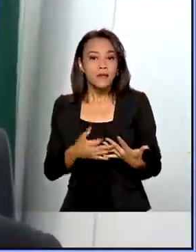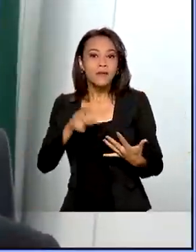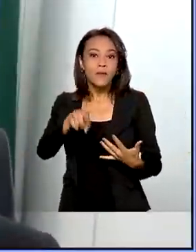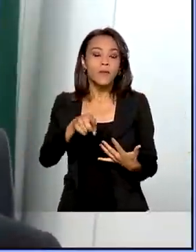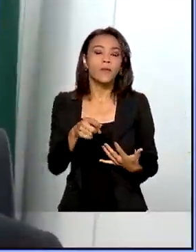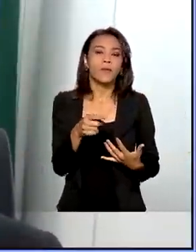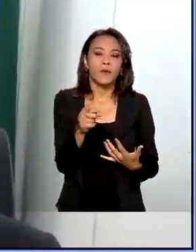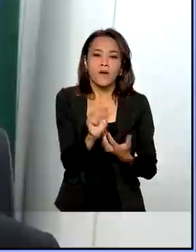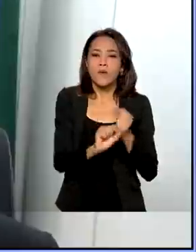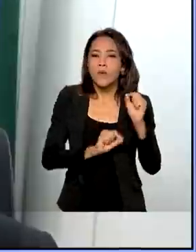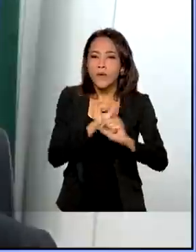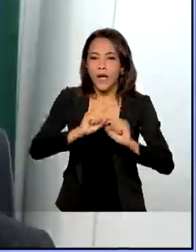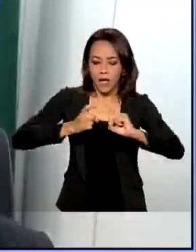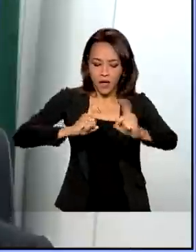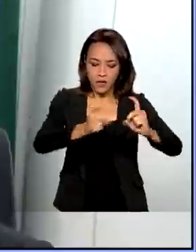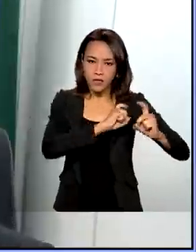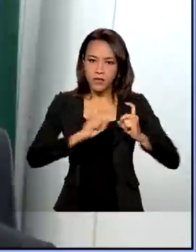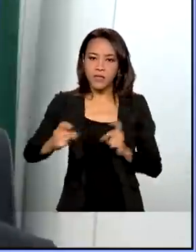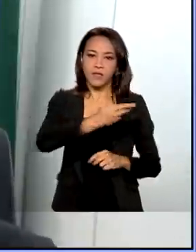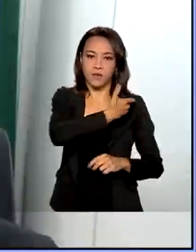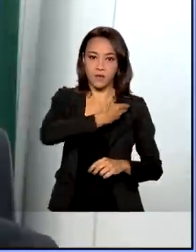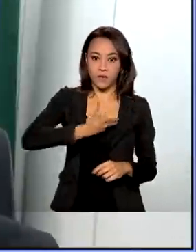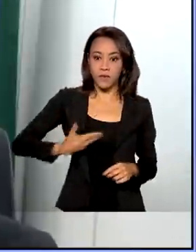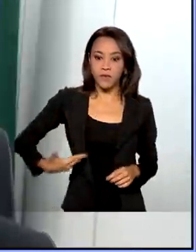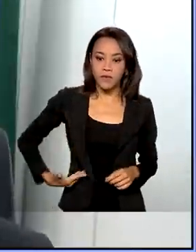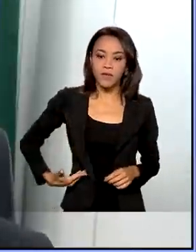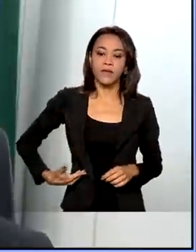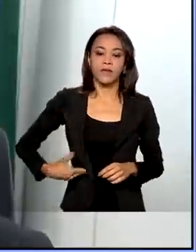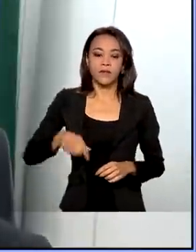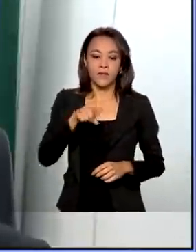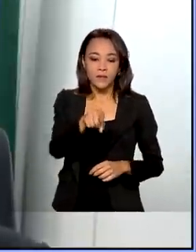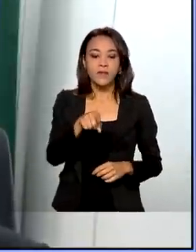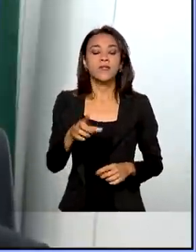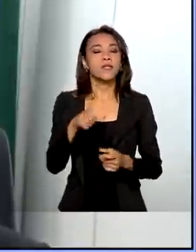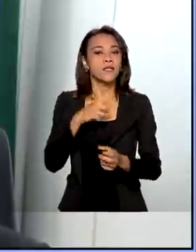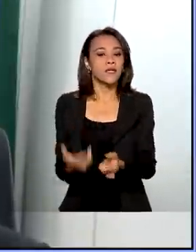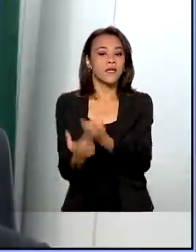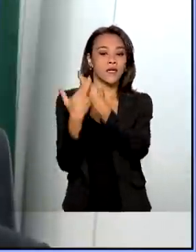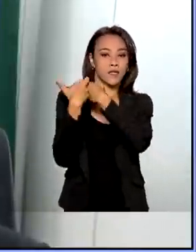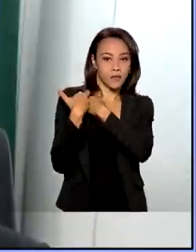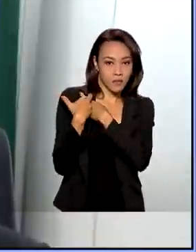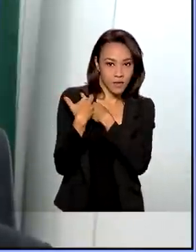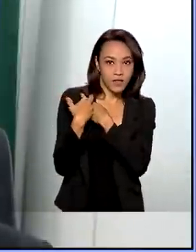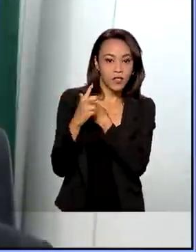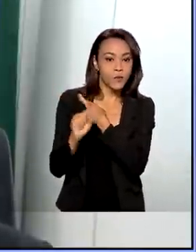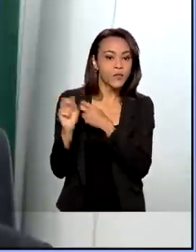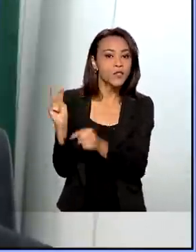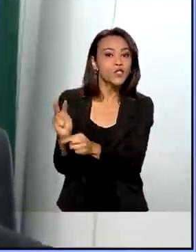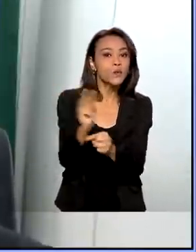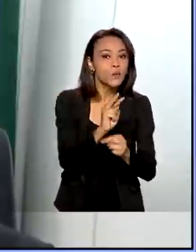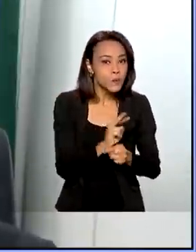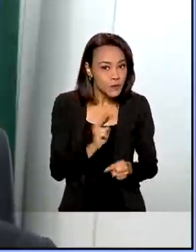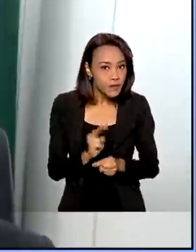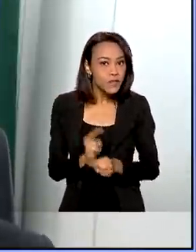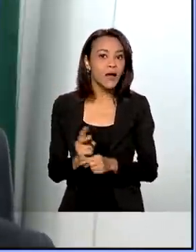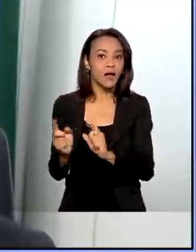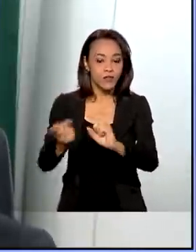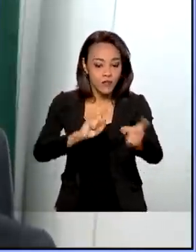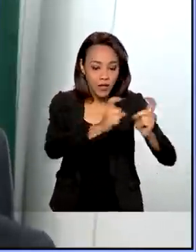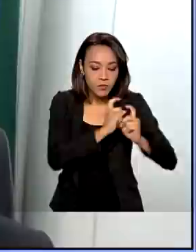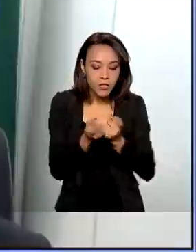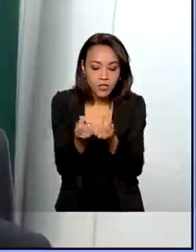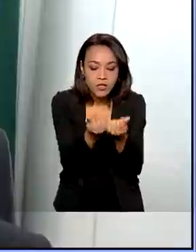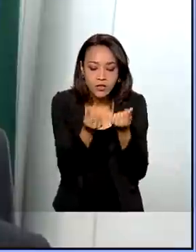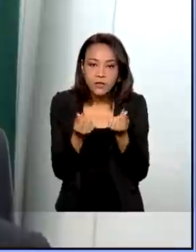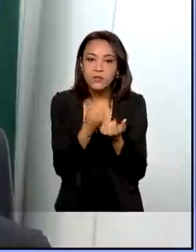governança, das instituições que têm a responsabilidade de cuidar da coisa pública, que têm